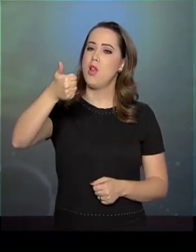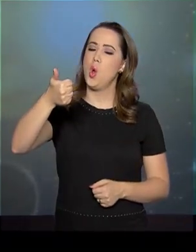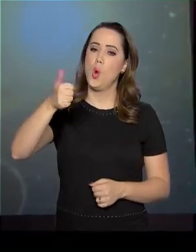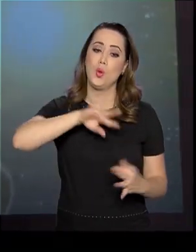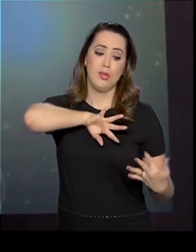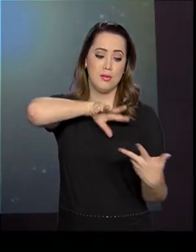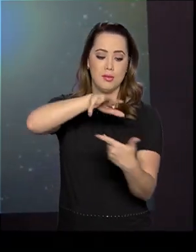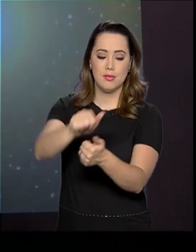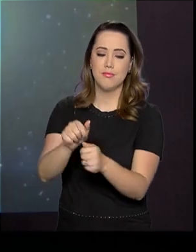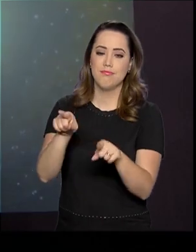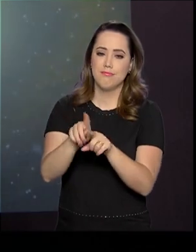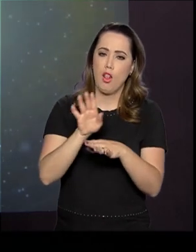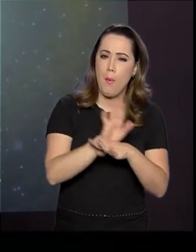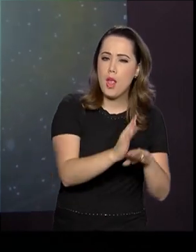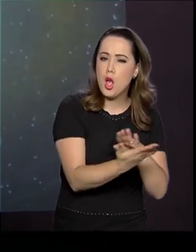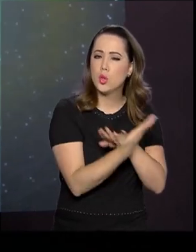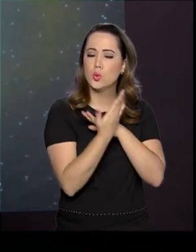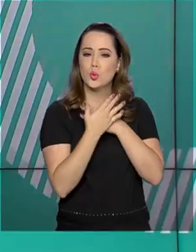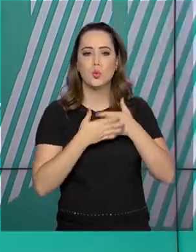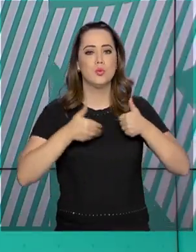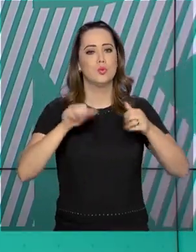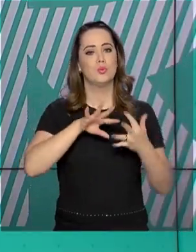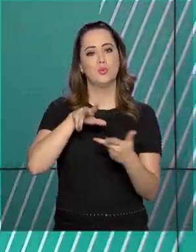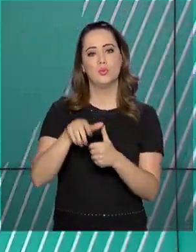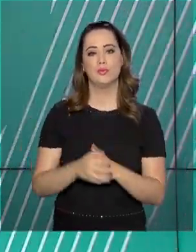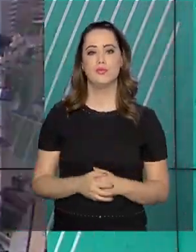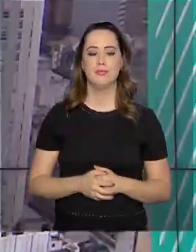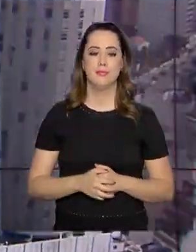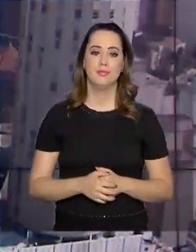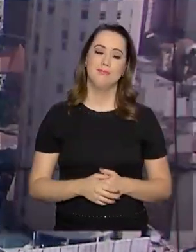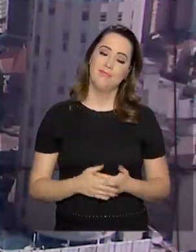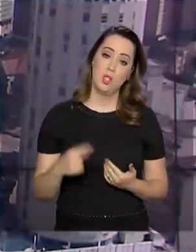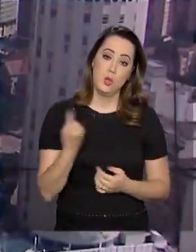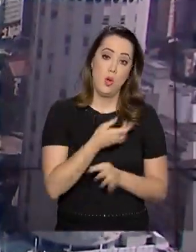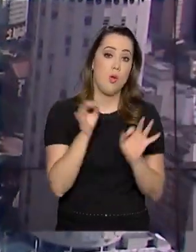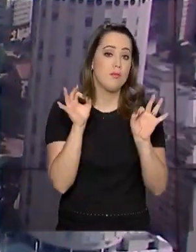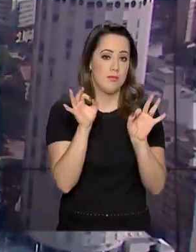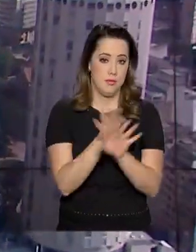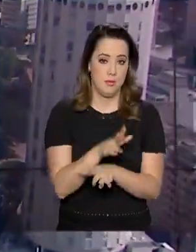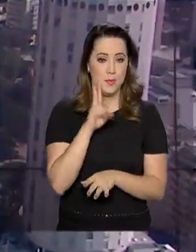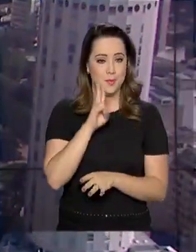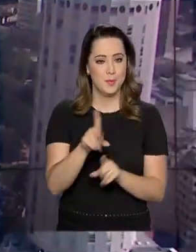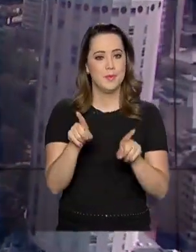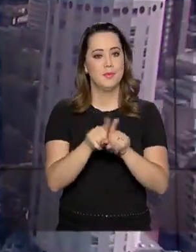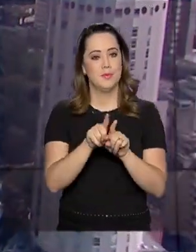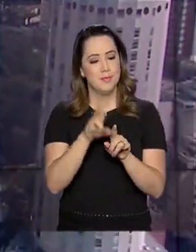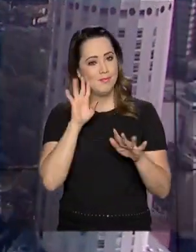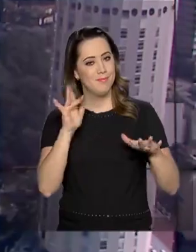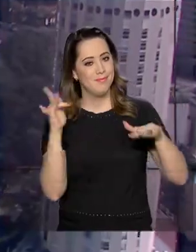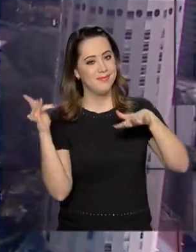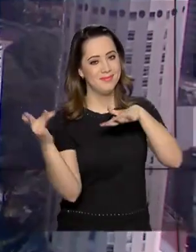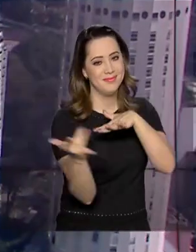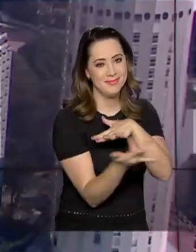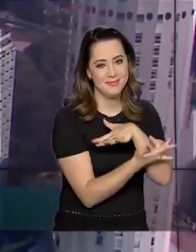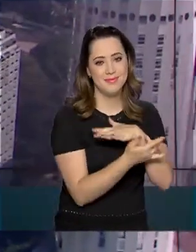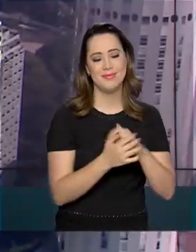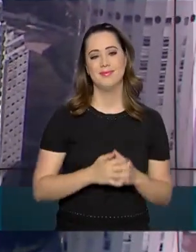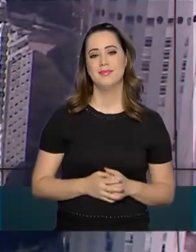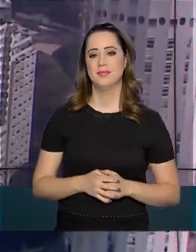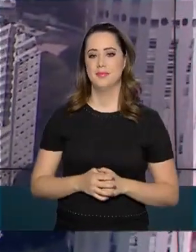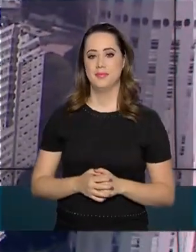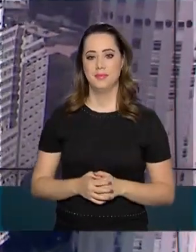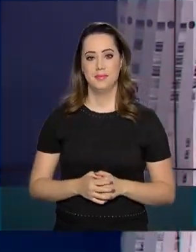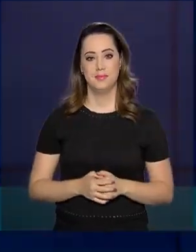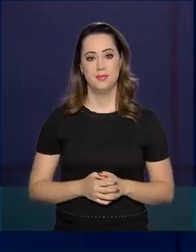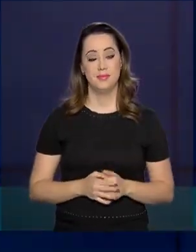também contribuir junto com os melhores do mundo. O governo agora fica por aqui. Continue nos acompanhando também pelas